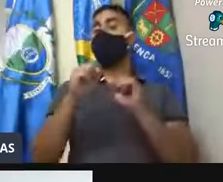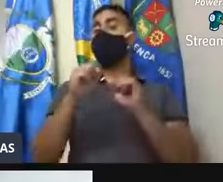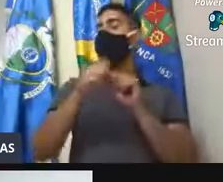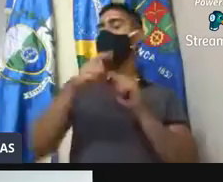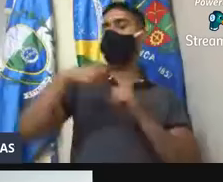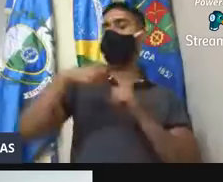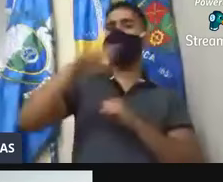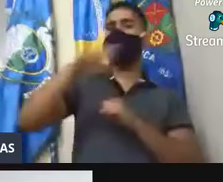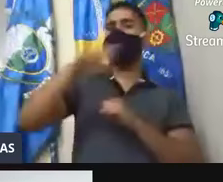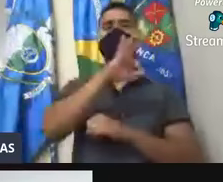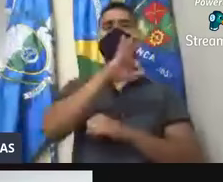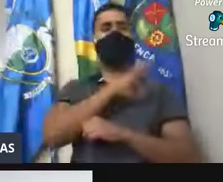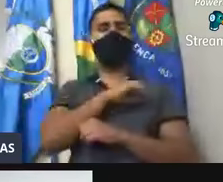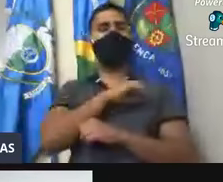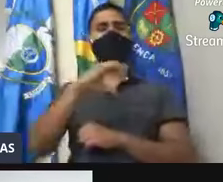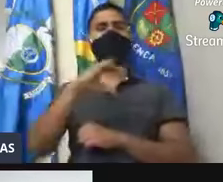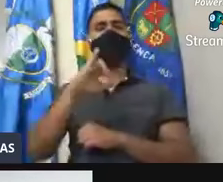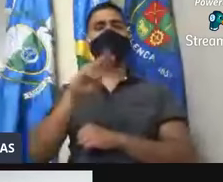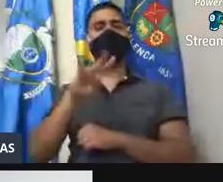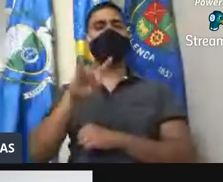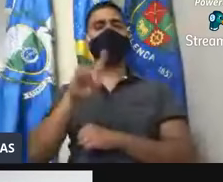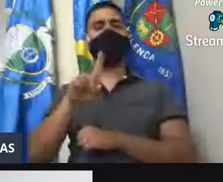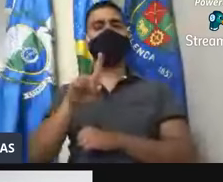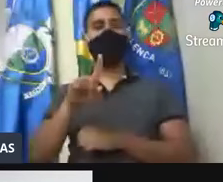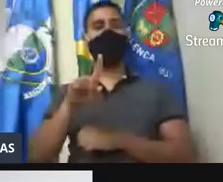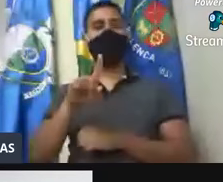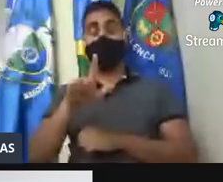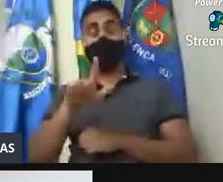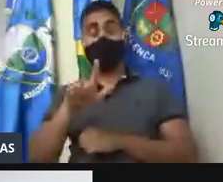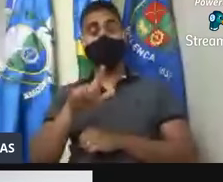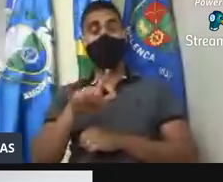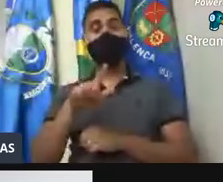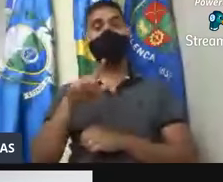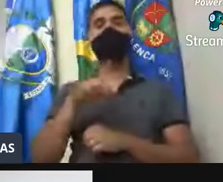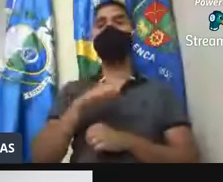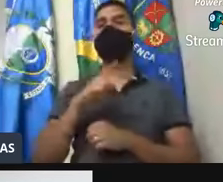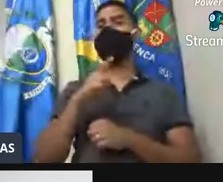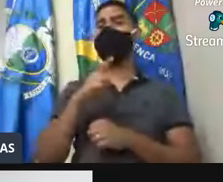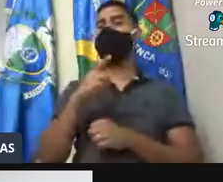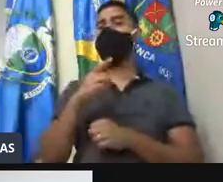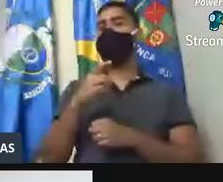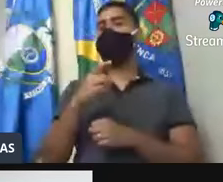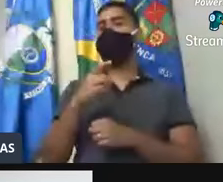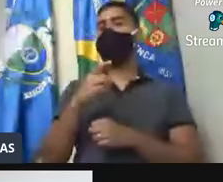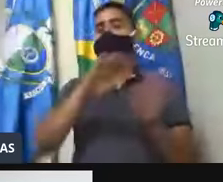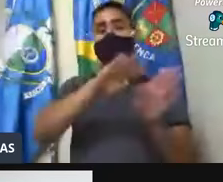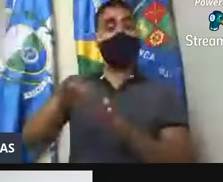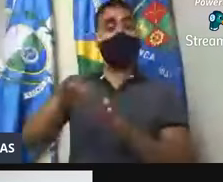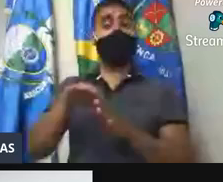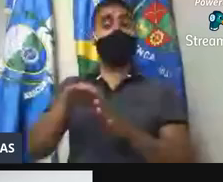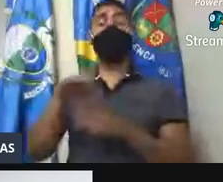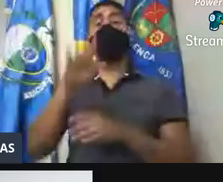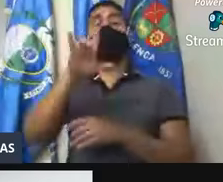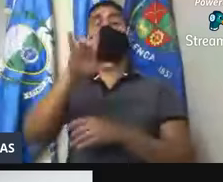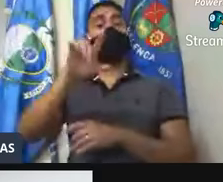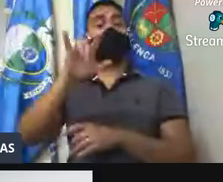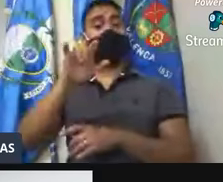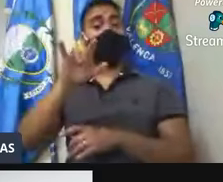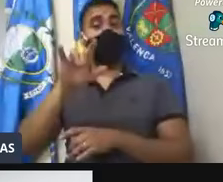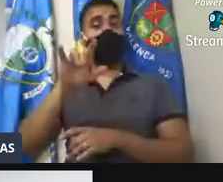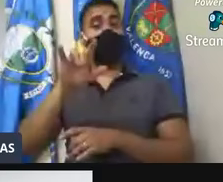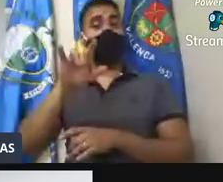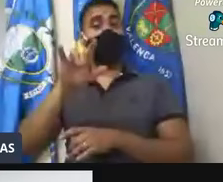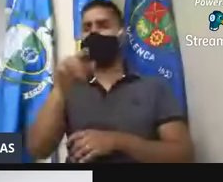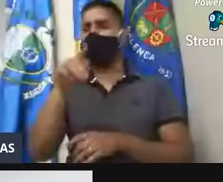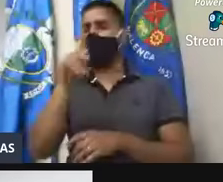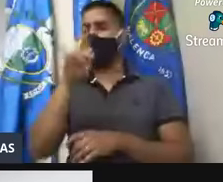na Polícia Civil do Estado do Rio de Janeiro, para derrubar esses perfis. Você que é pai de verdade, não é só botar